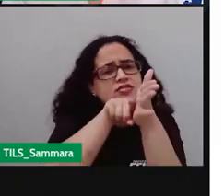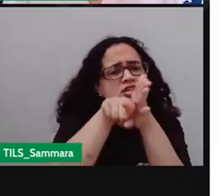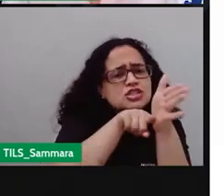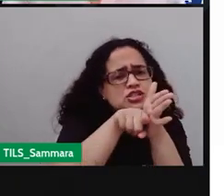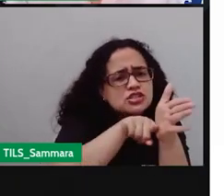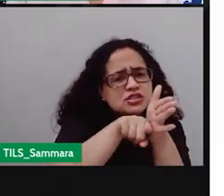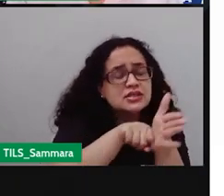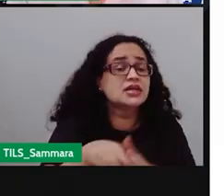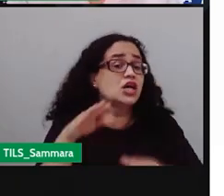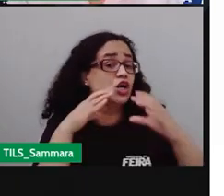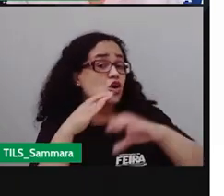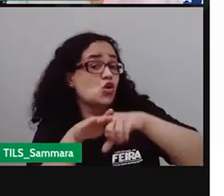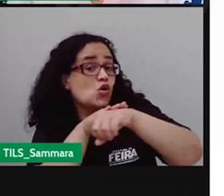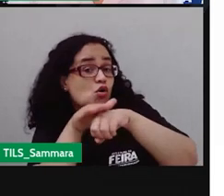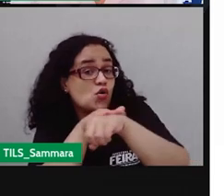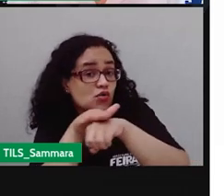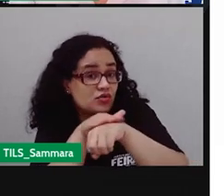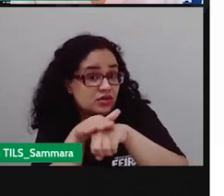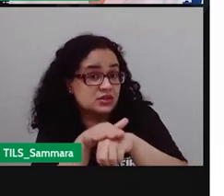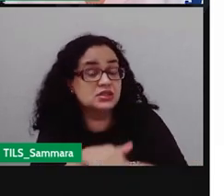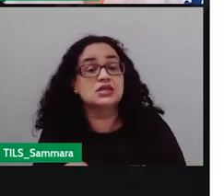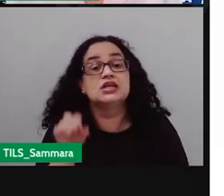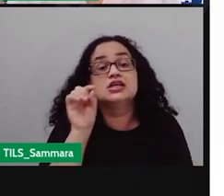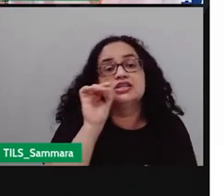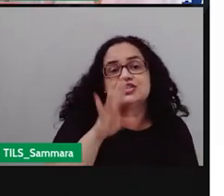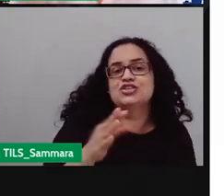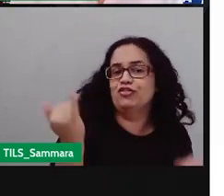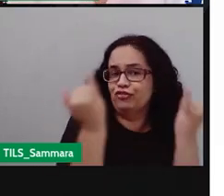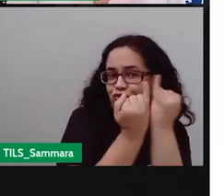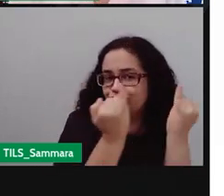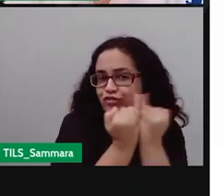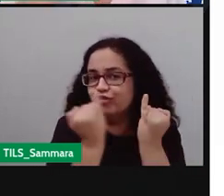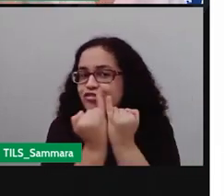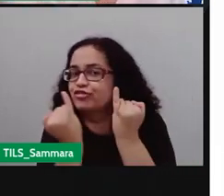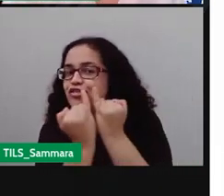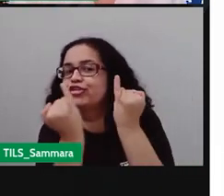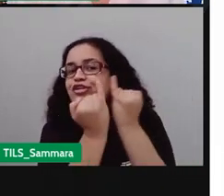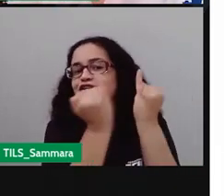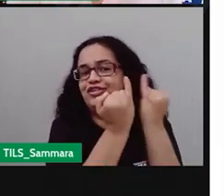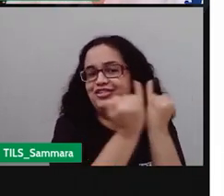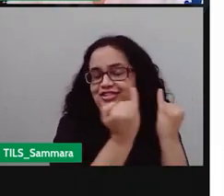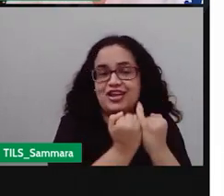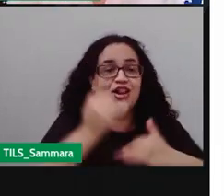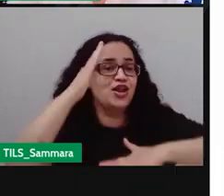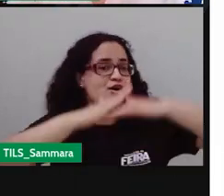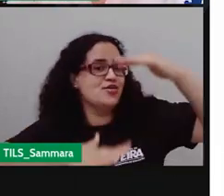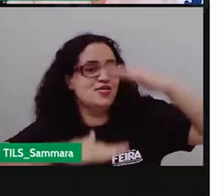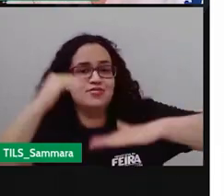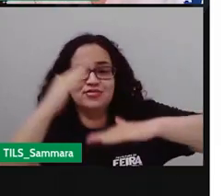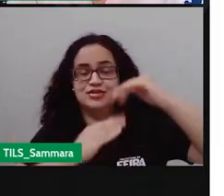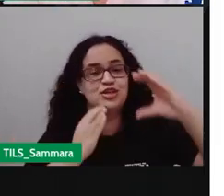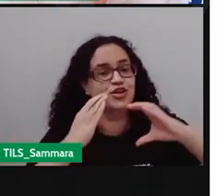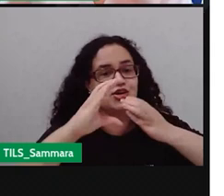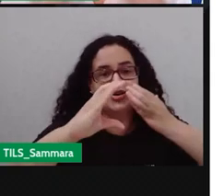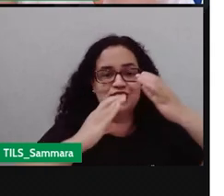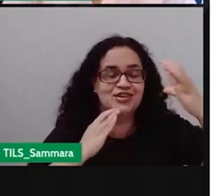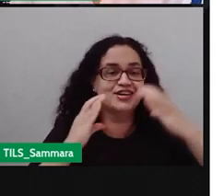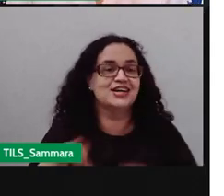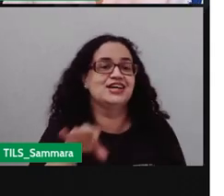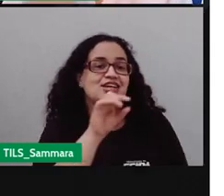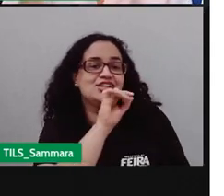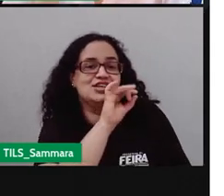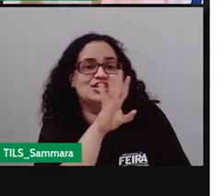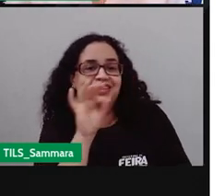pesquise e converse, né, ela é só fofoqueira, gente, ela não é uma profissional de comunicação, ela só